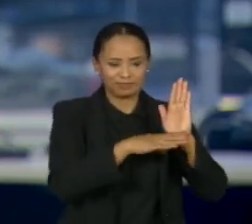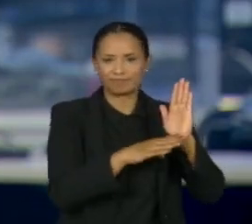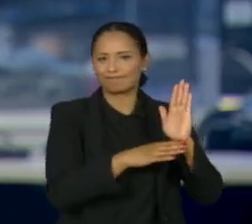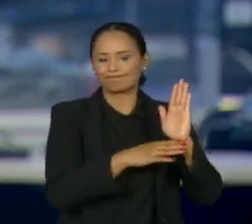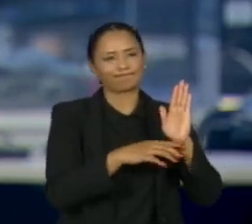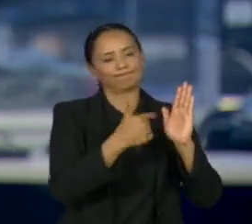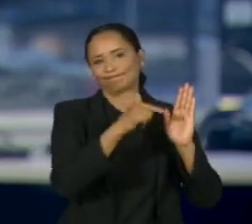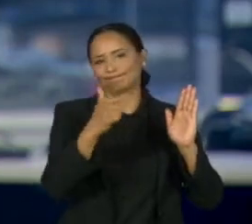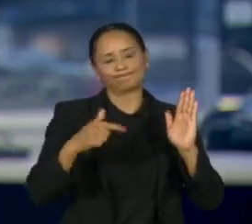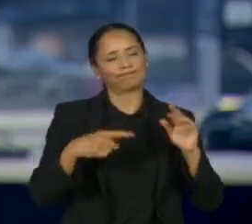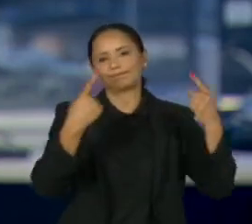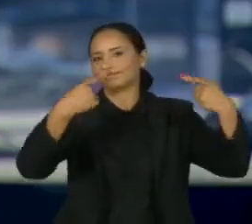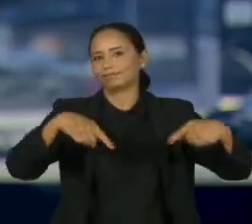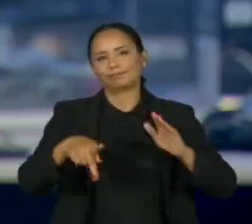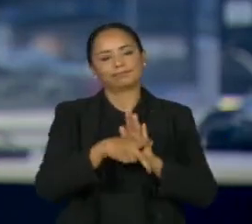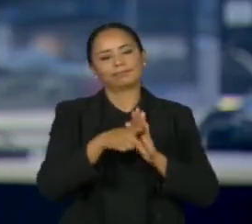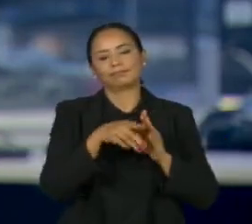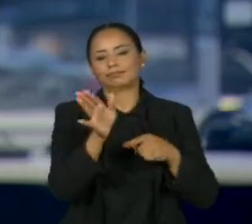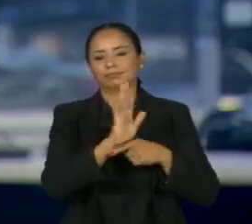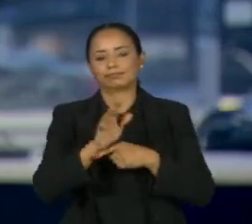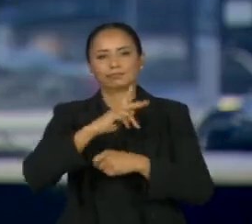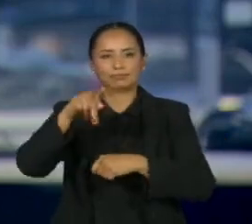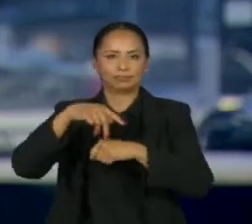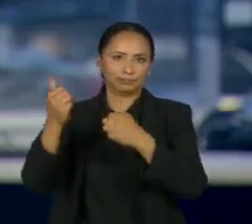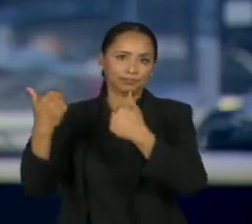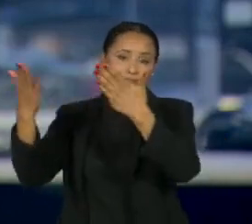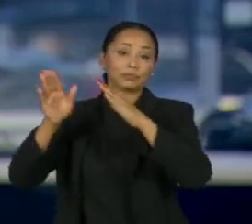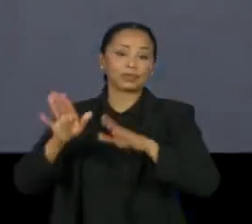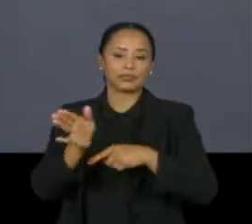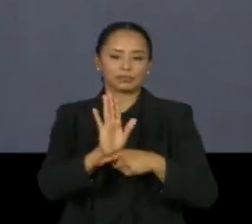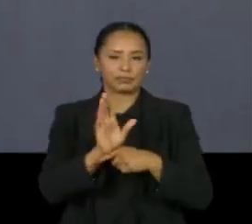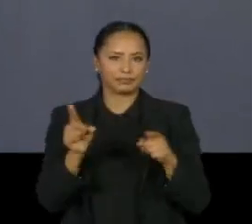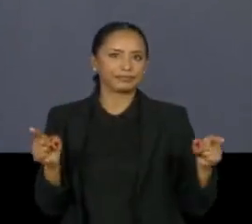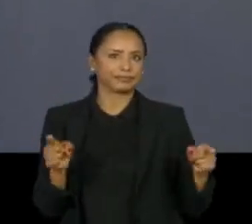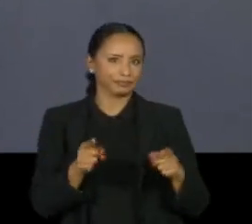filme internacional, mas ainda segue entre os curta-metragens.